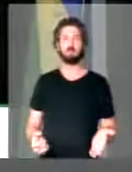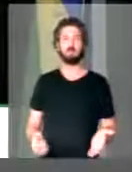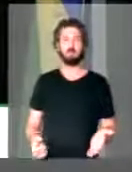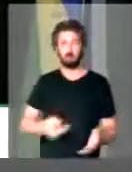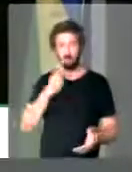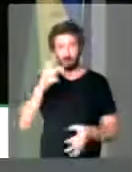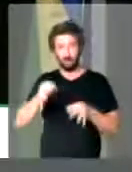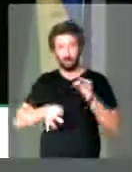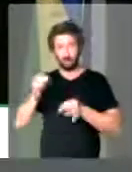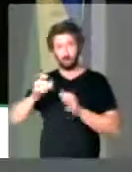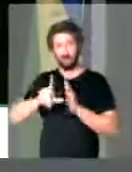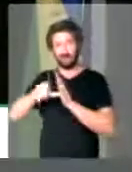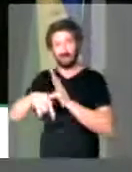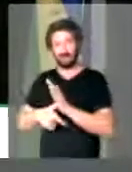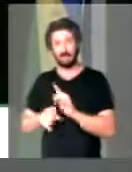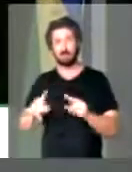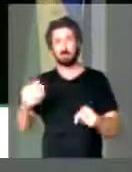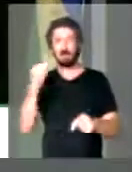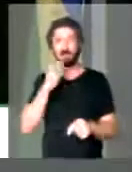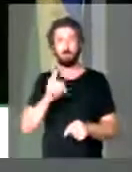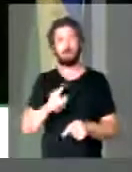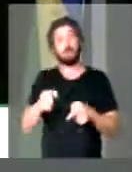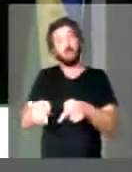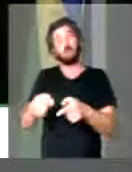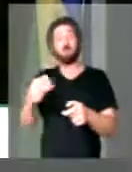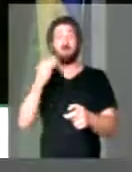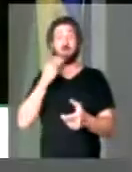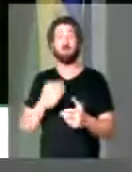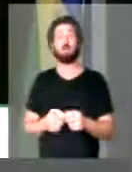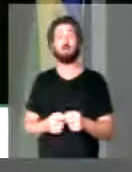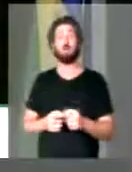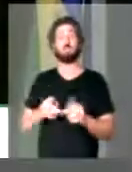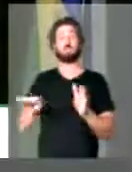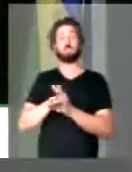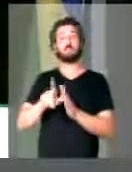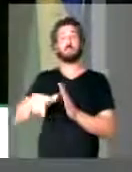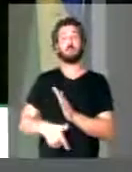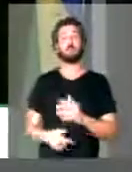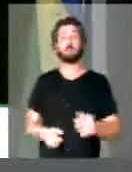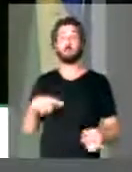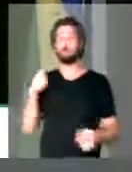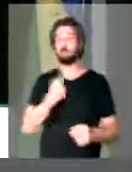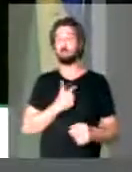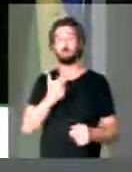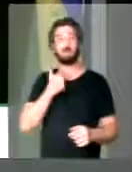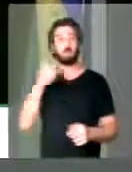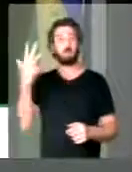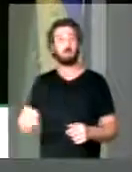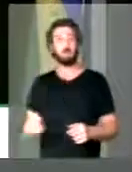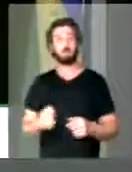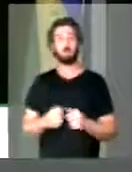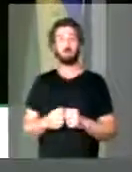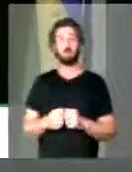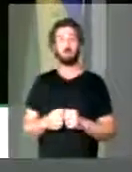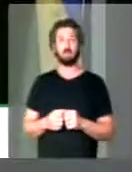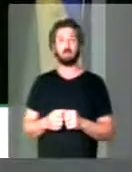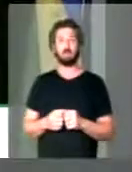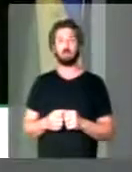diz que a justiça tarda, mas não falha. Nessa hora falhou, porque chegou tarde, chegou depois. E nós não podemos aceitar isso